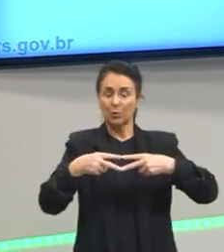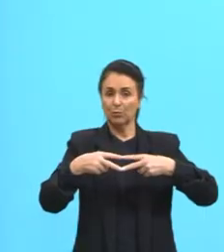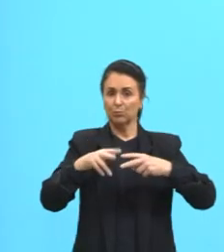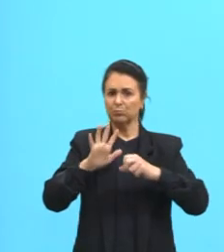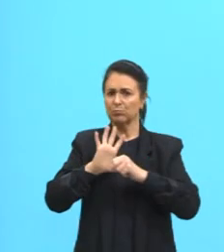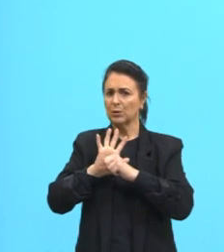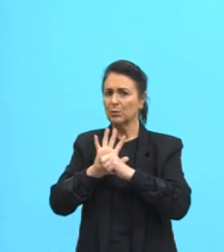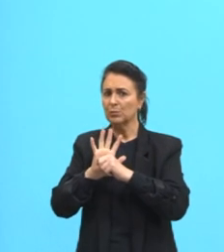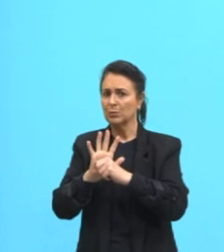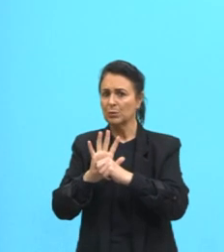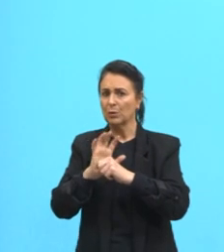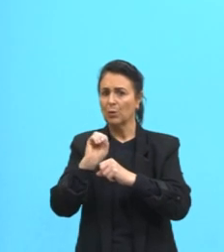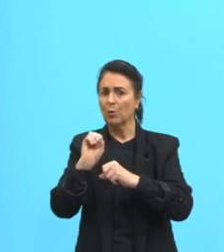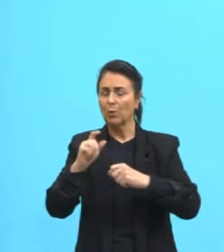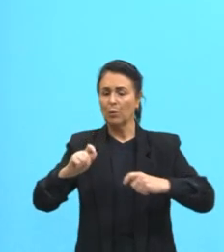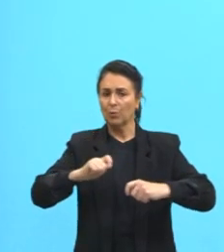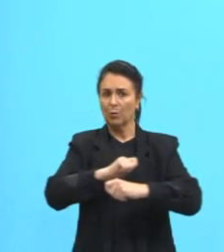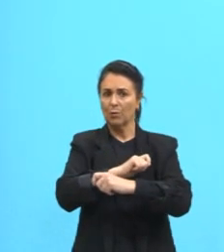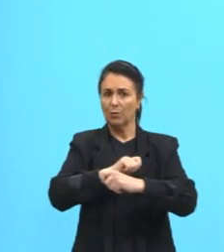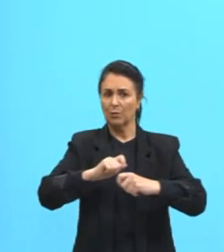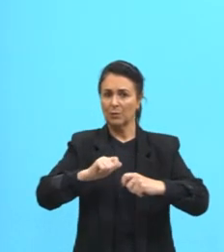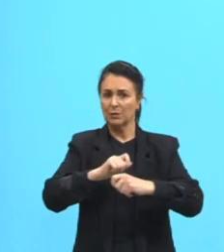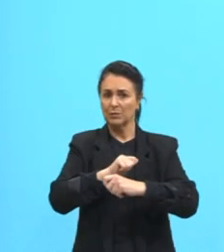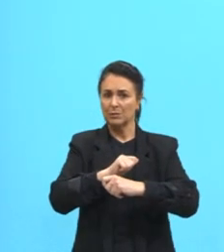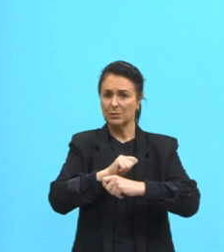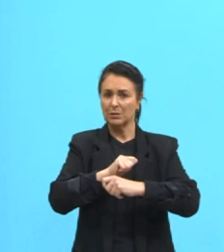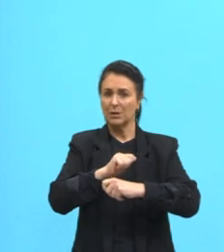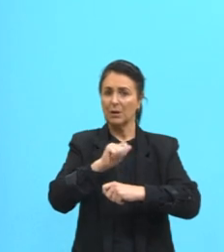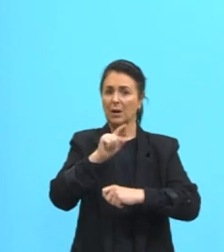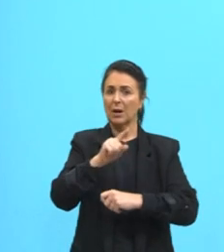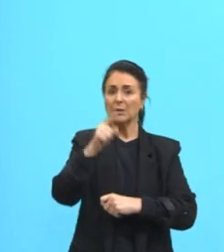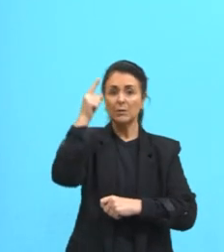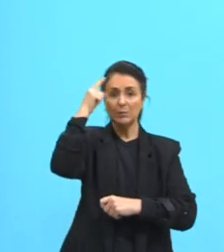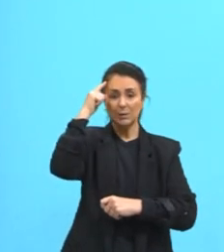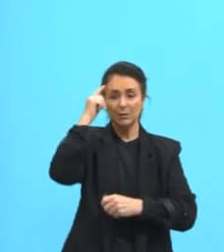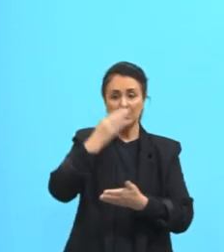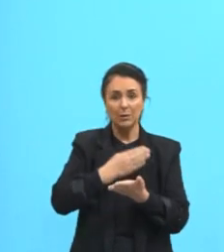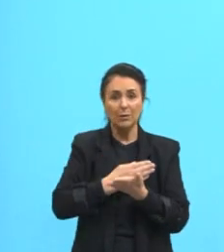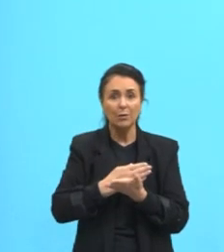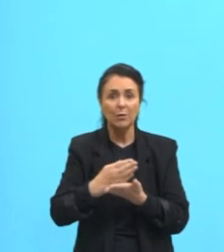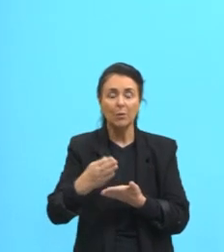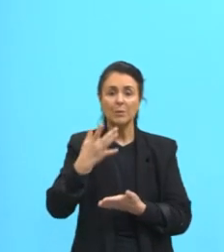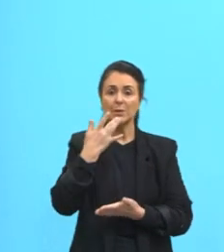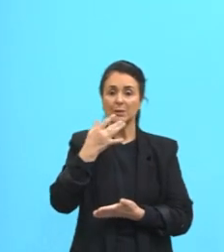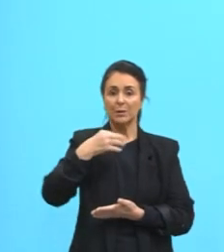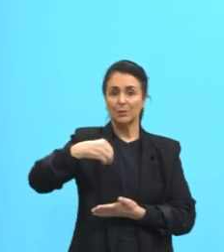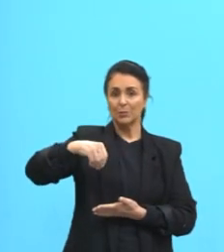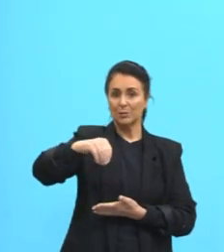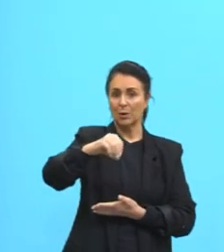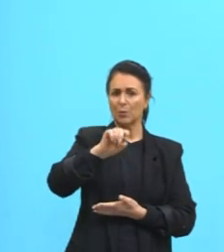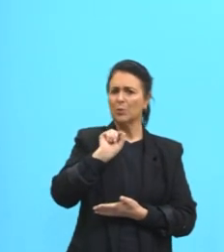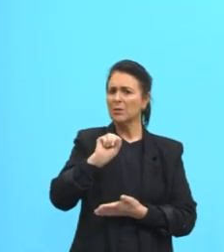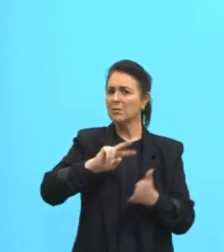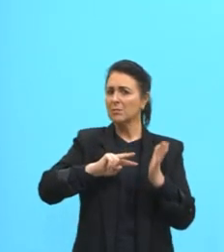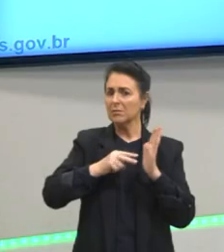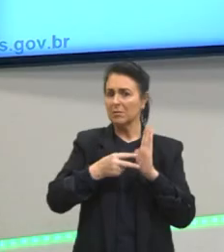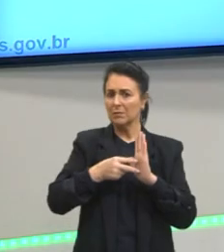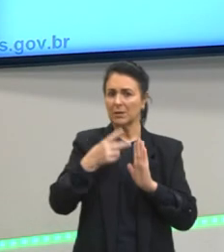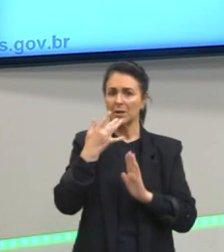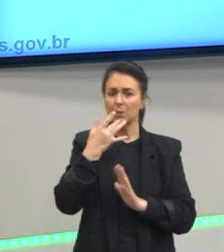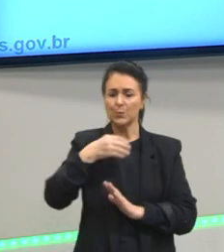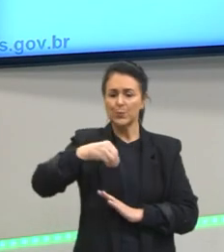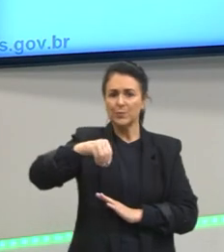Então, aqui eu sei que está formando um sal. O que são os sais? Se lembrar lá